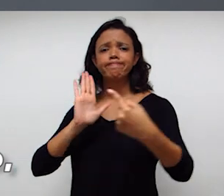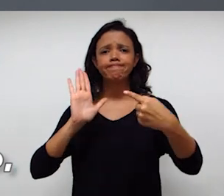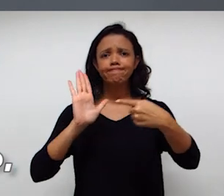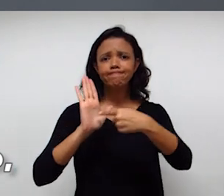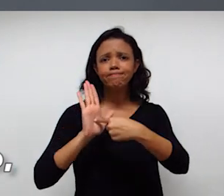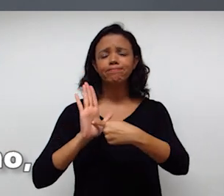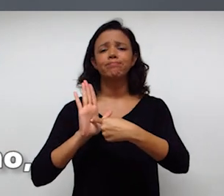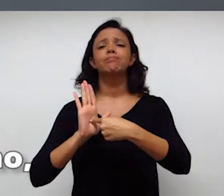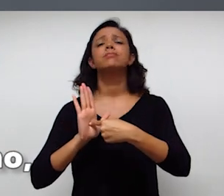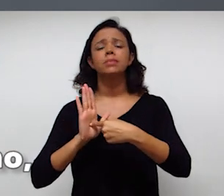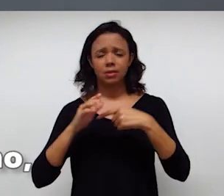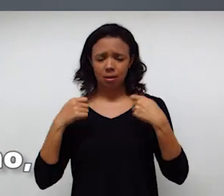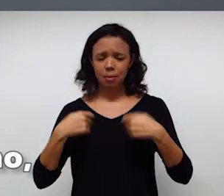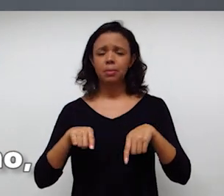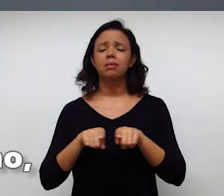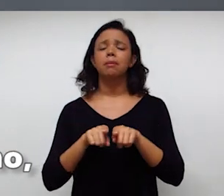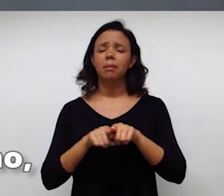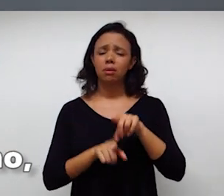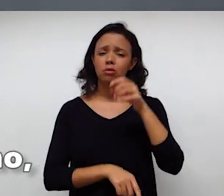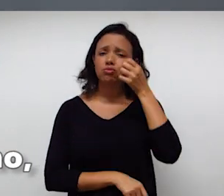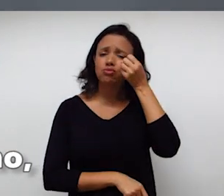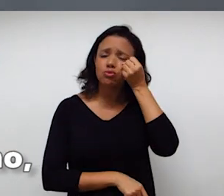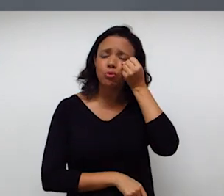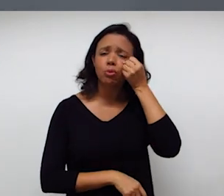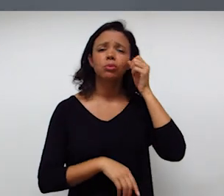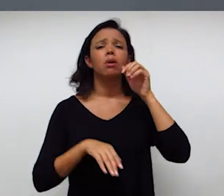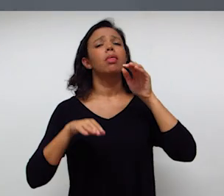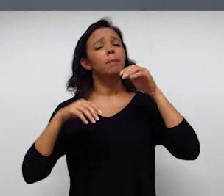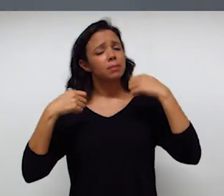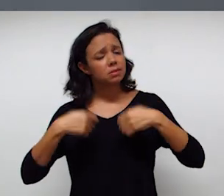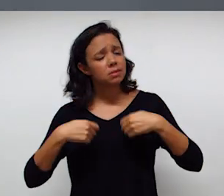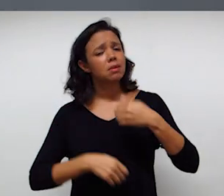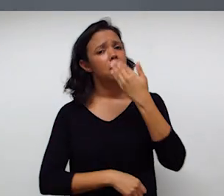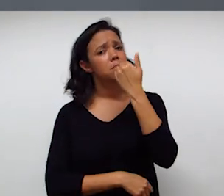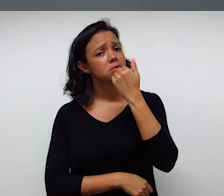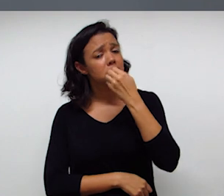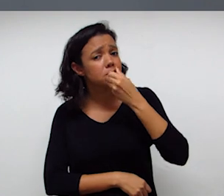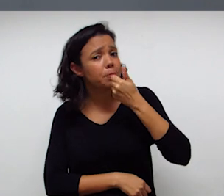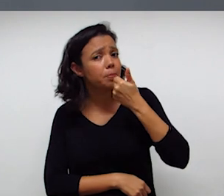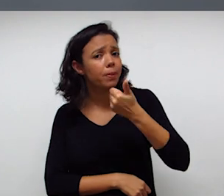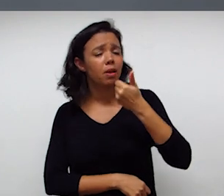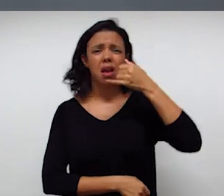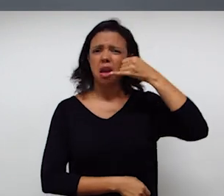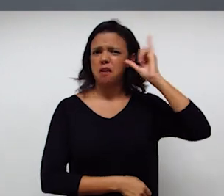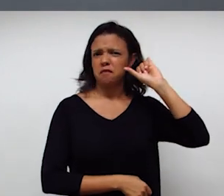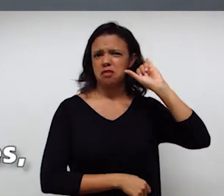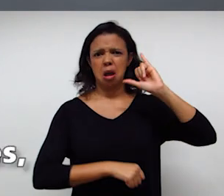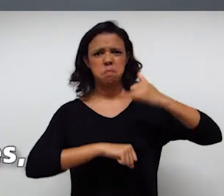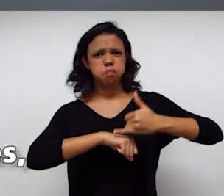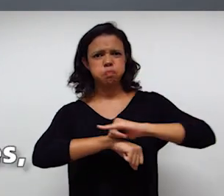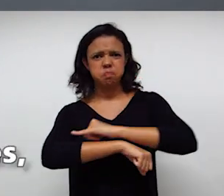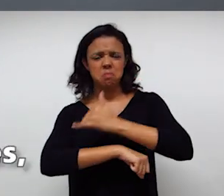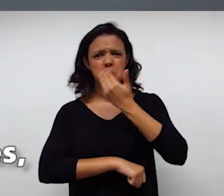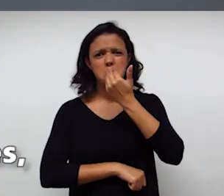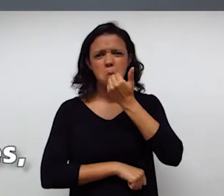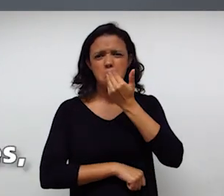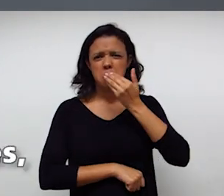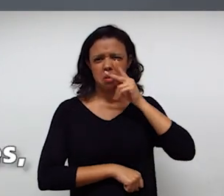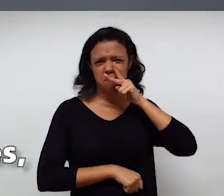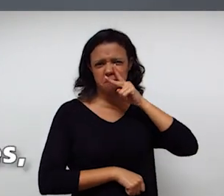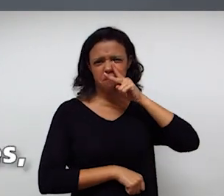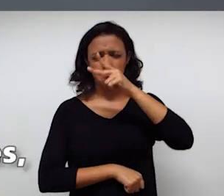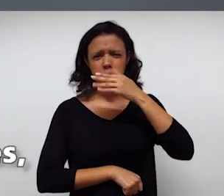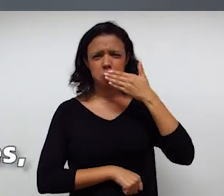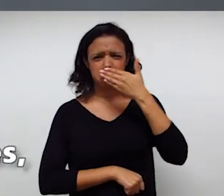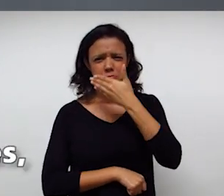imunológico, ele depende também do seu sono, que depende da sua alimentação, tá? Evitar gorduras,